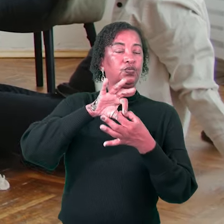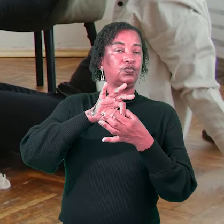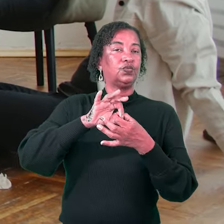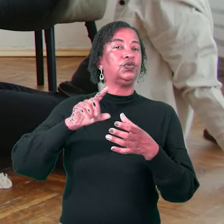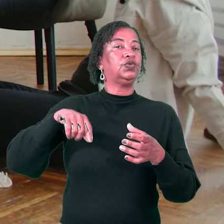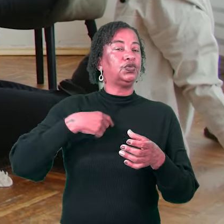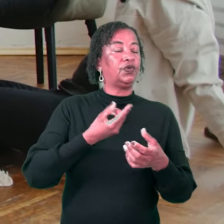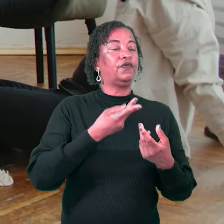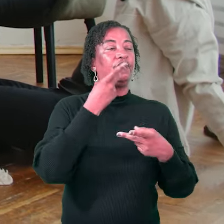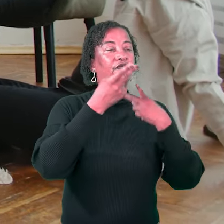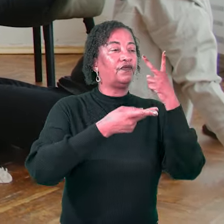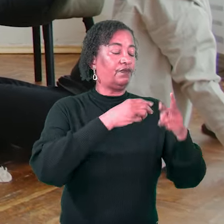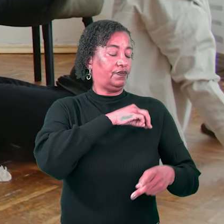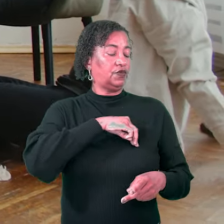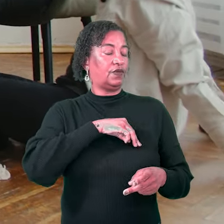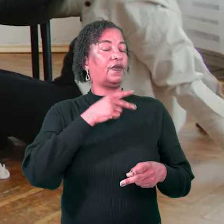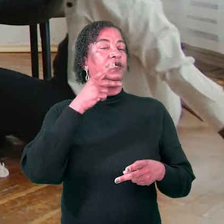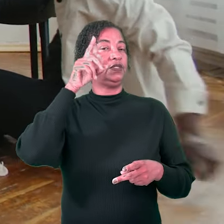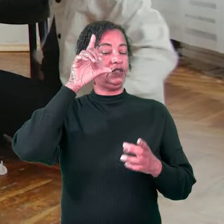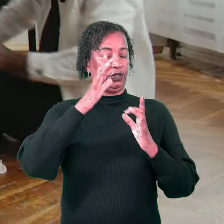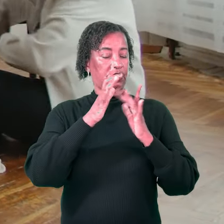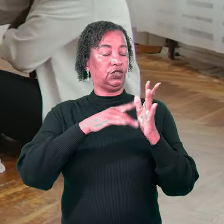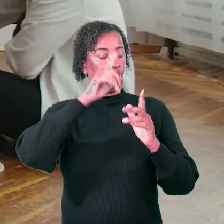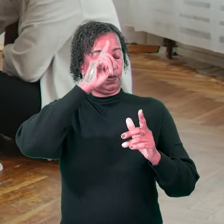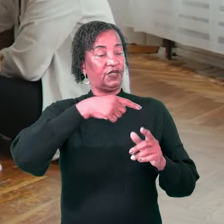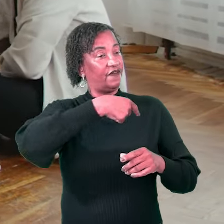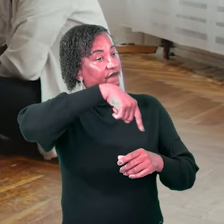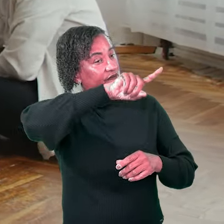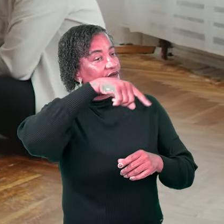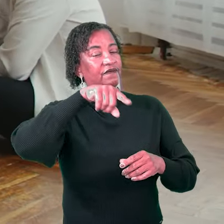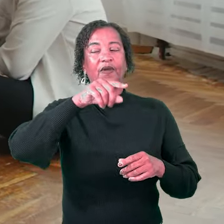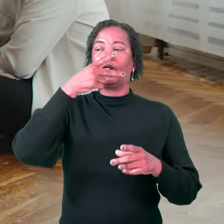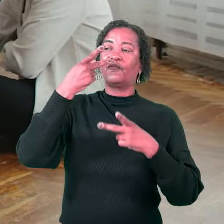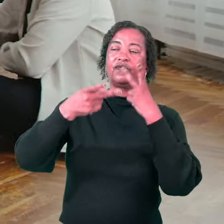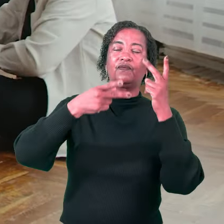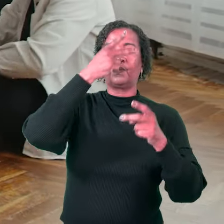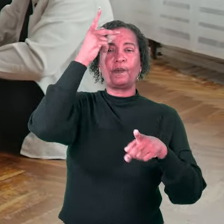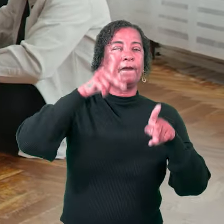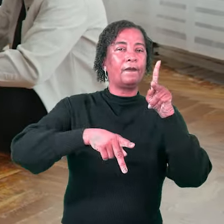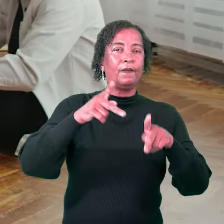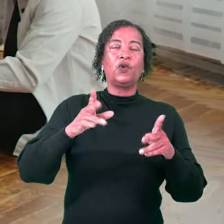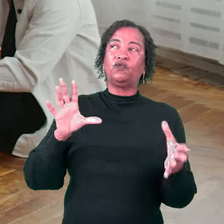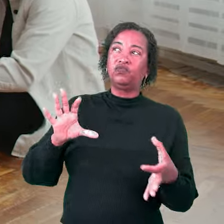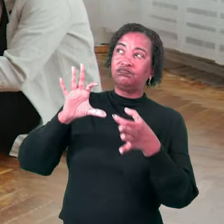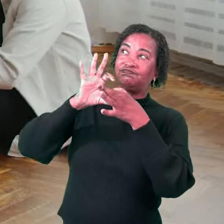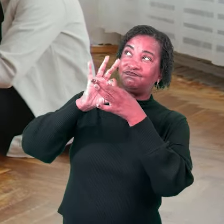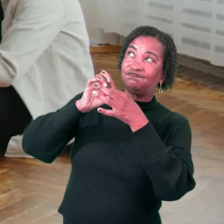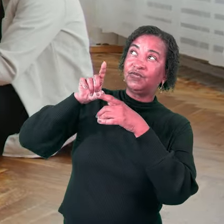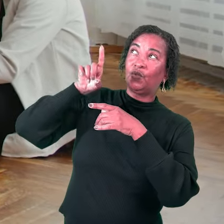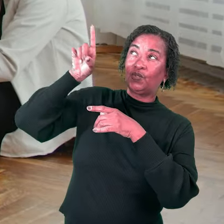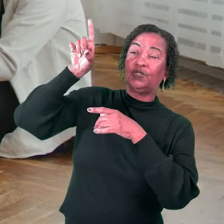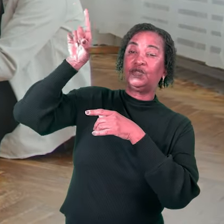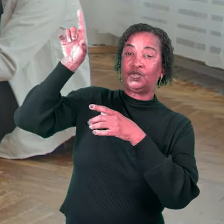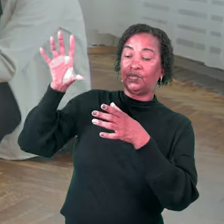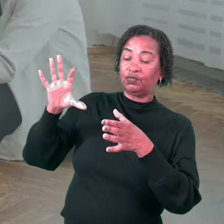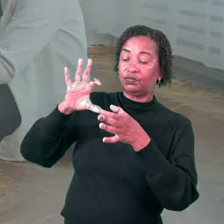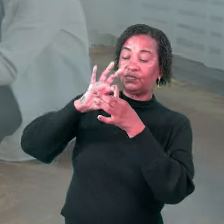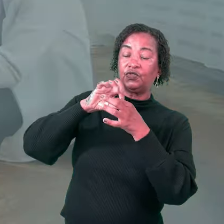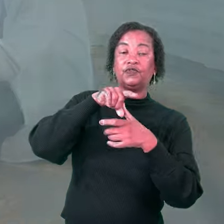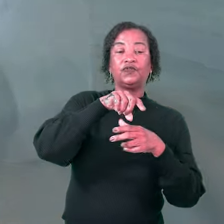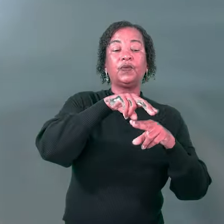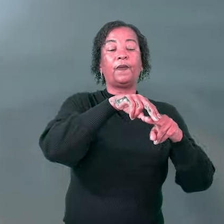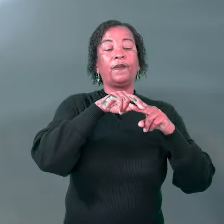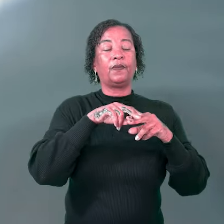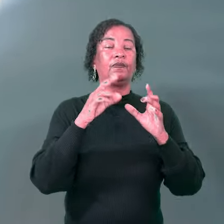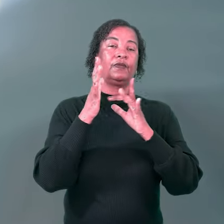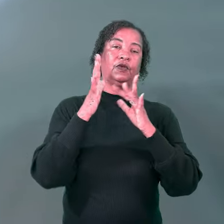Cristo para irmos e dizermos ao povo, reconcilie-se com Deus. Deus se reconcilia com você por causa de